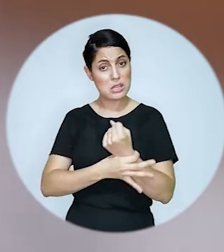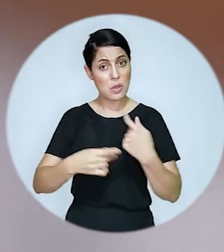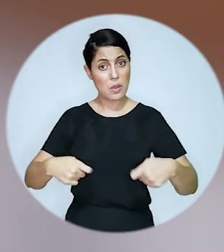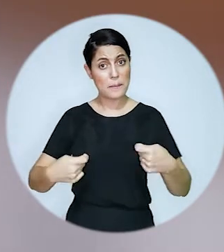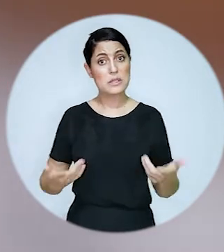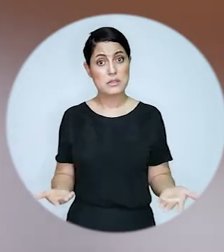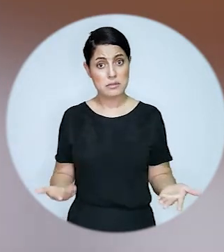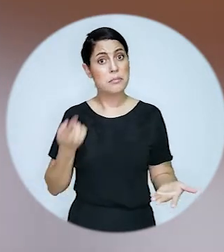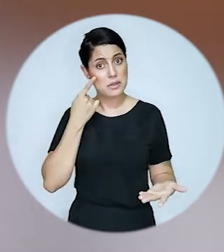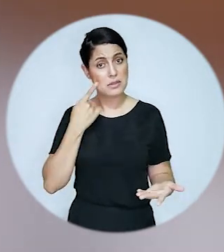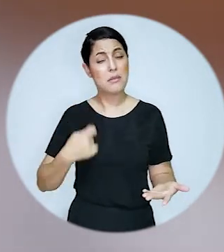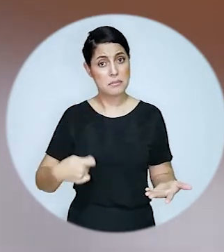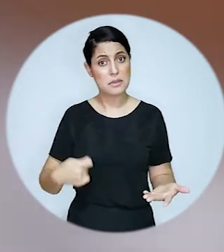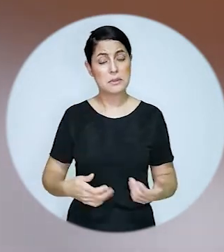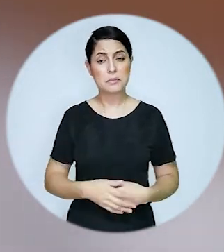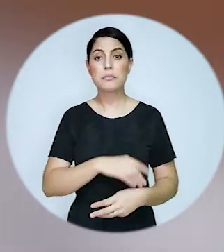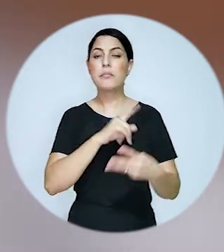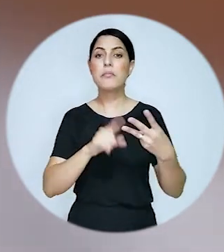na segurança do seu cliente.